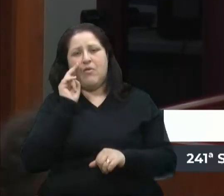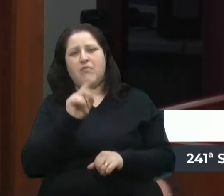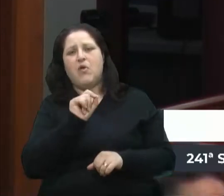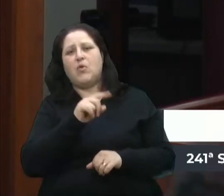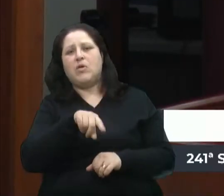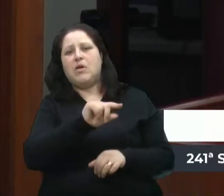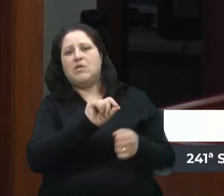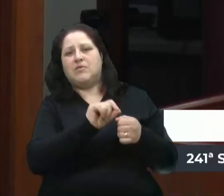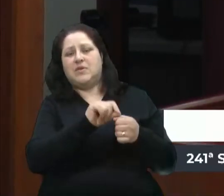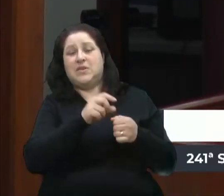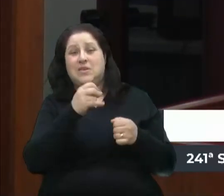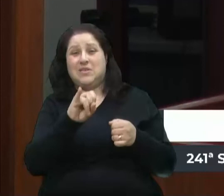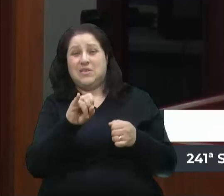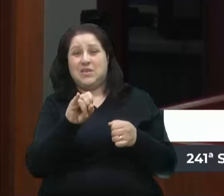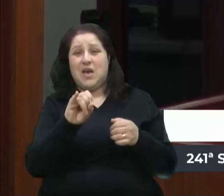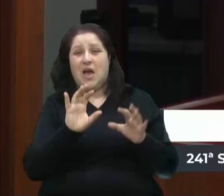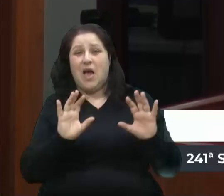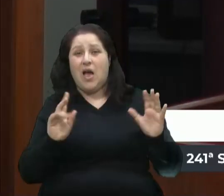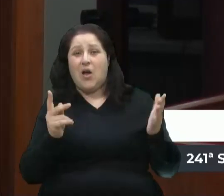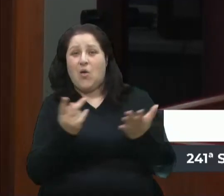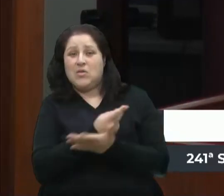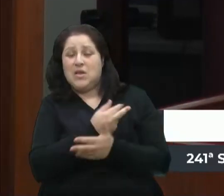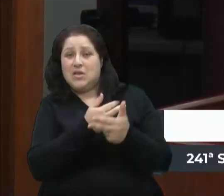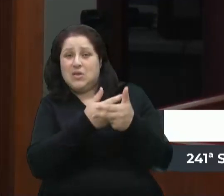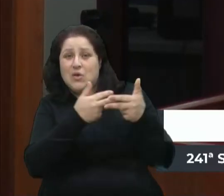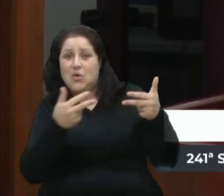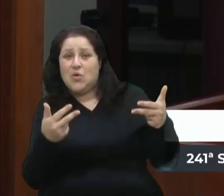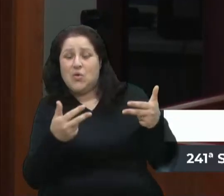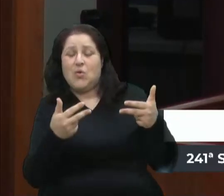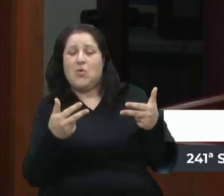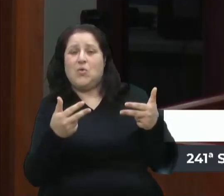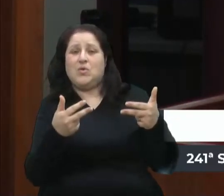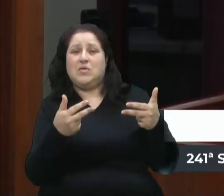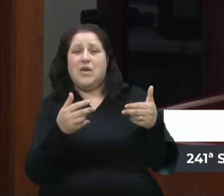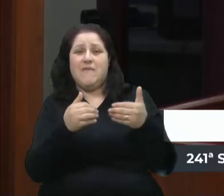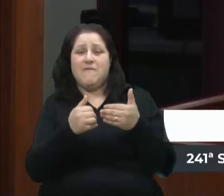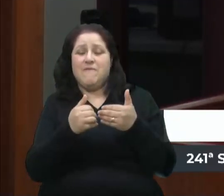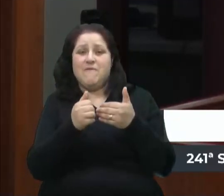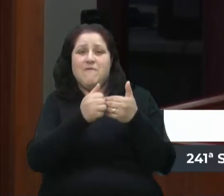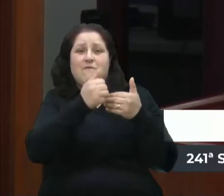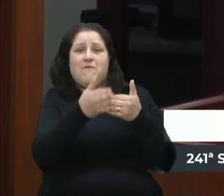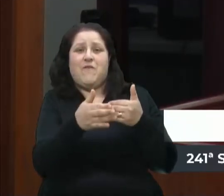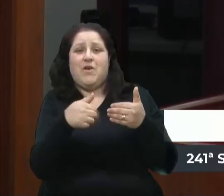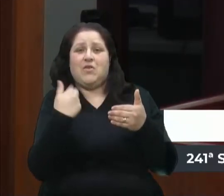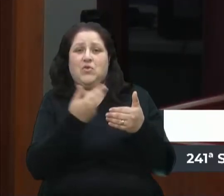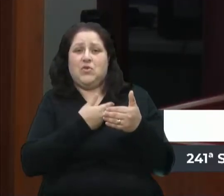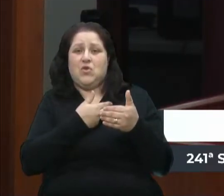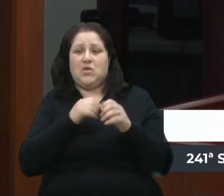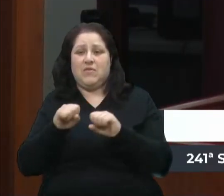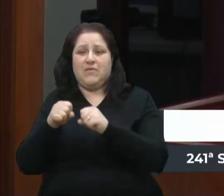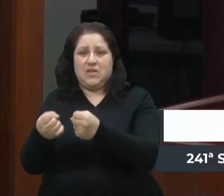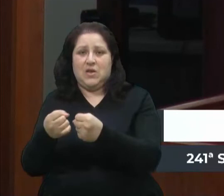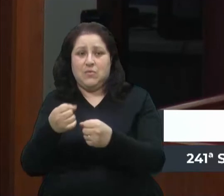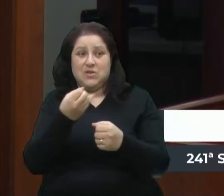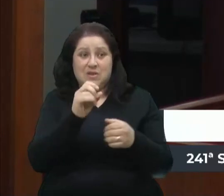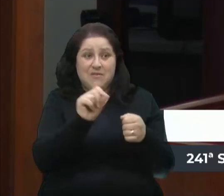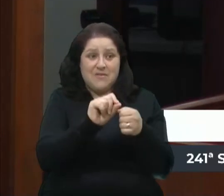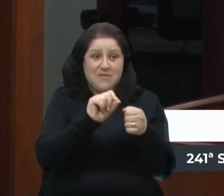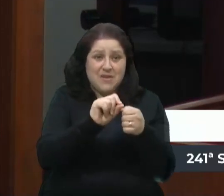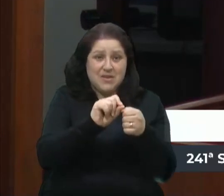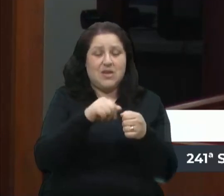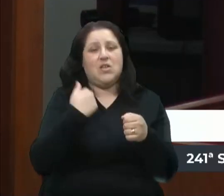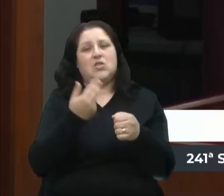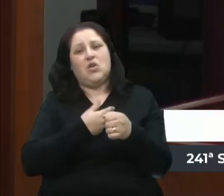do momento que qualquer coisa fora daquilo que a gente defende for feito, então, sim, estaremos